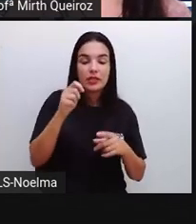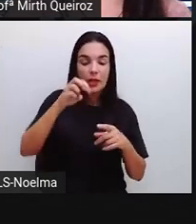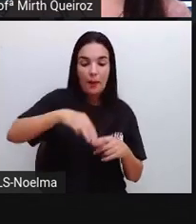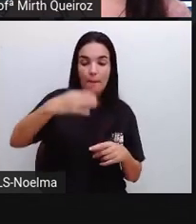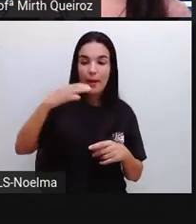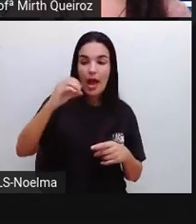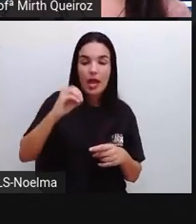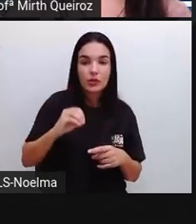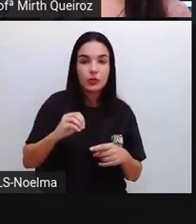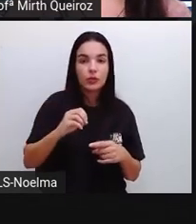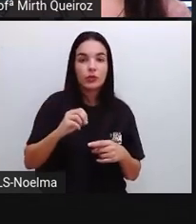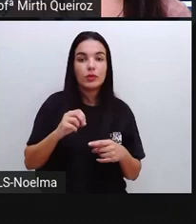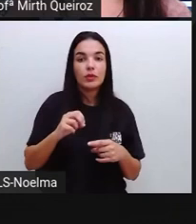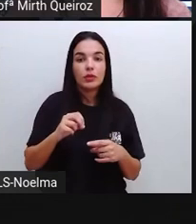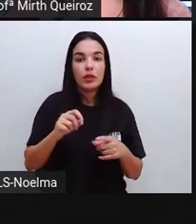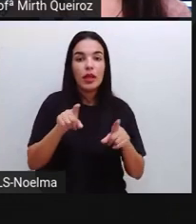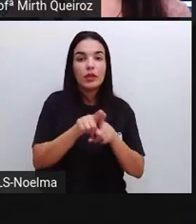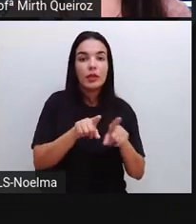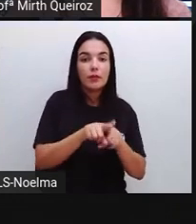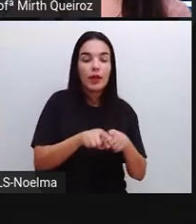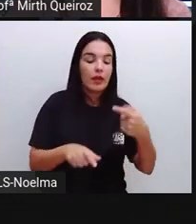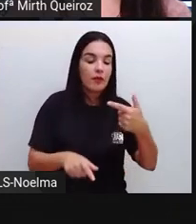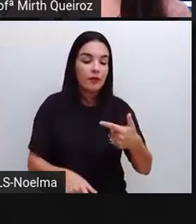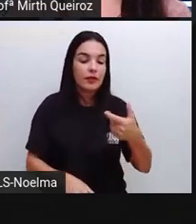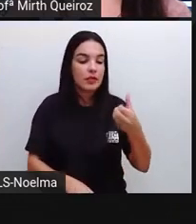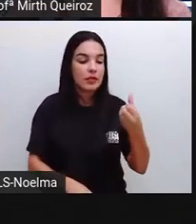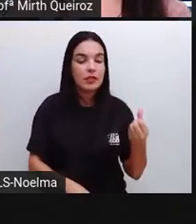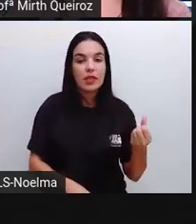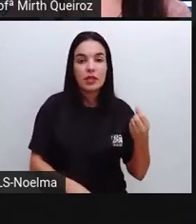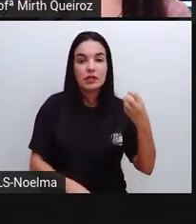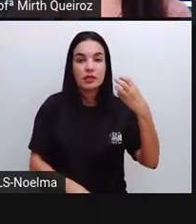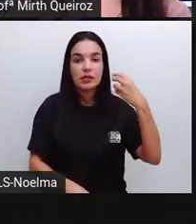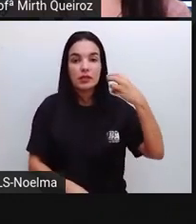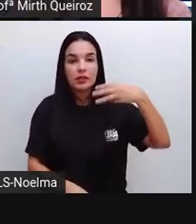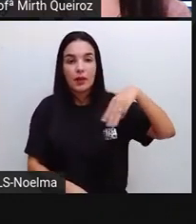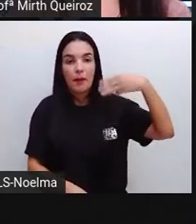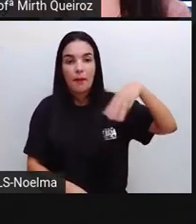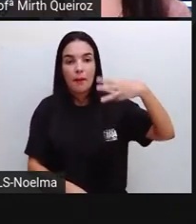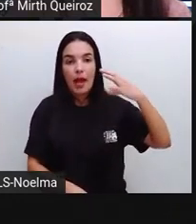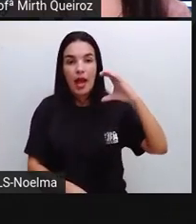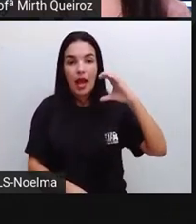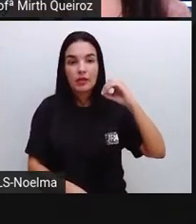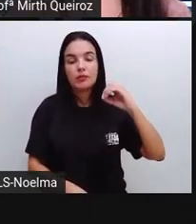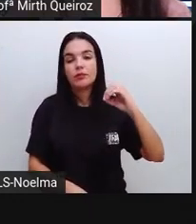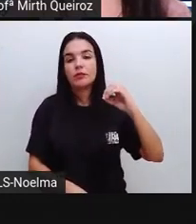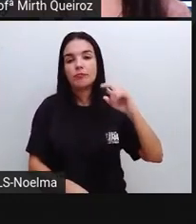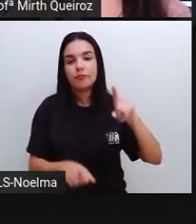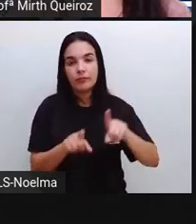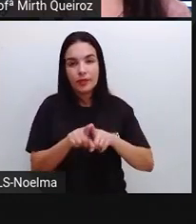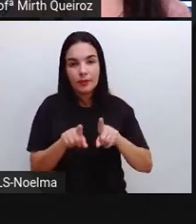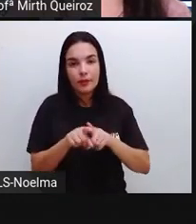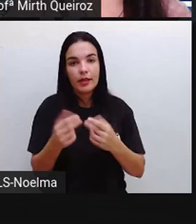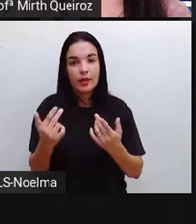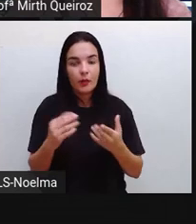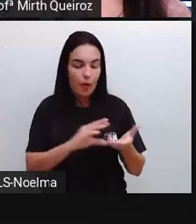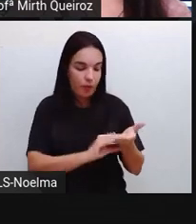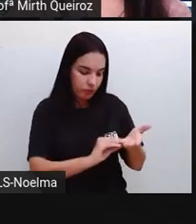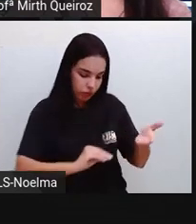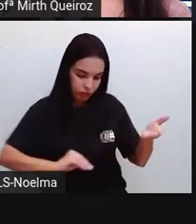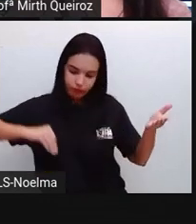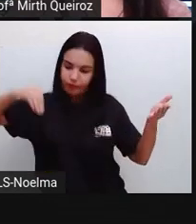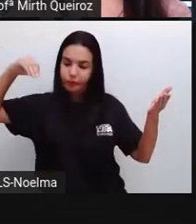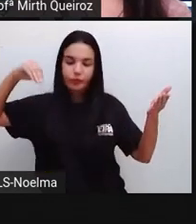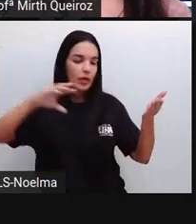quando foi realizada a leitura, e a emissão do boleto aconteceu no mesmo dia, provavelmente com a impressora portátil, né?